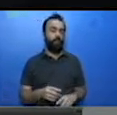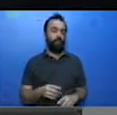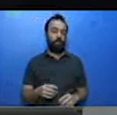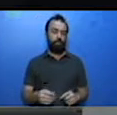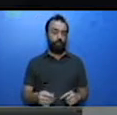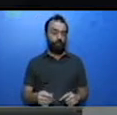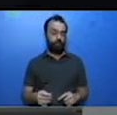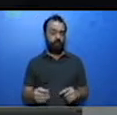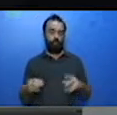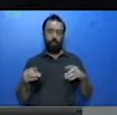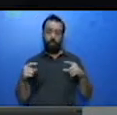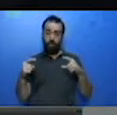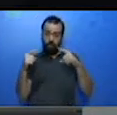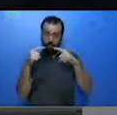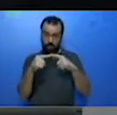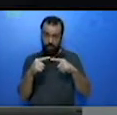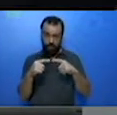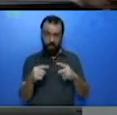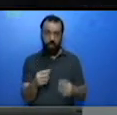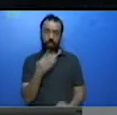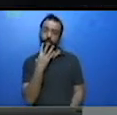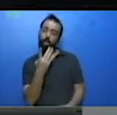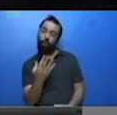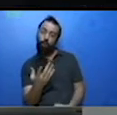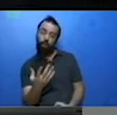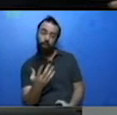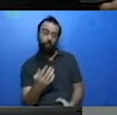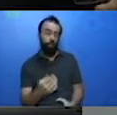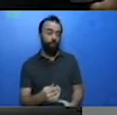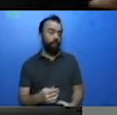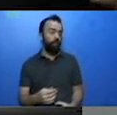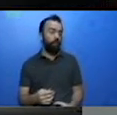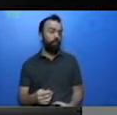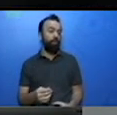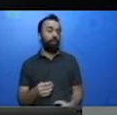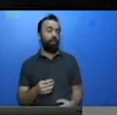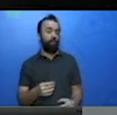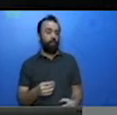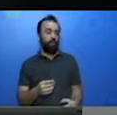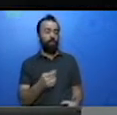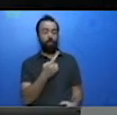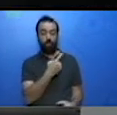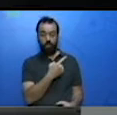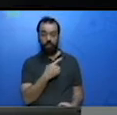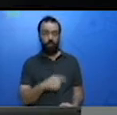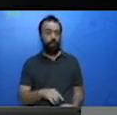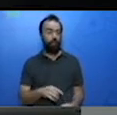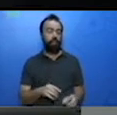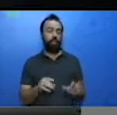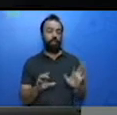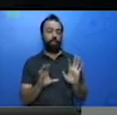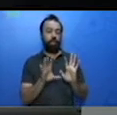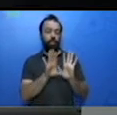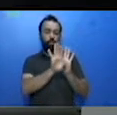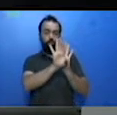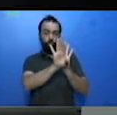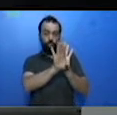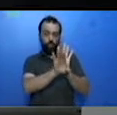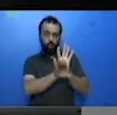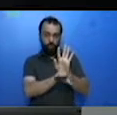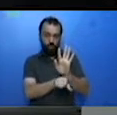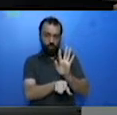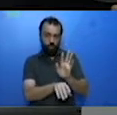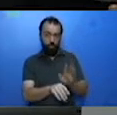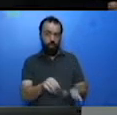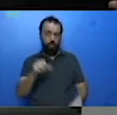Está pareada a imagem aqui. A sombra está em verde e essa é a imagem que está recebendo sombra.